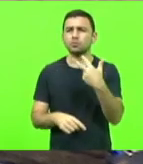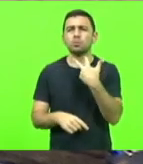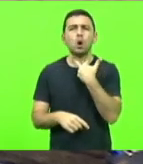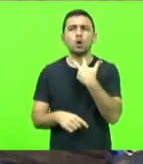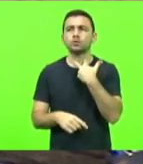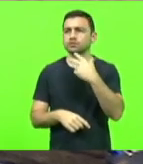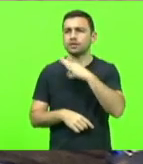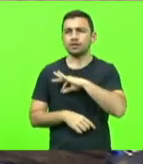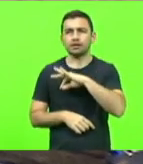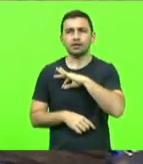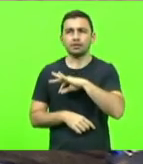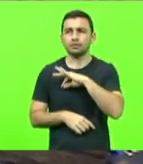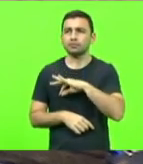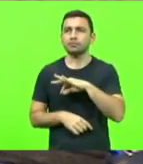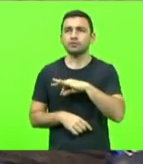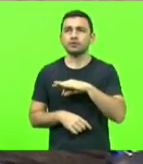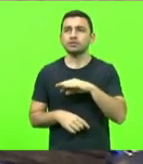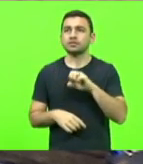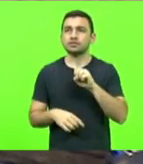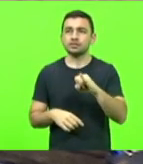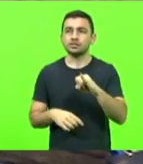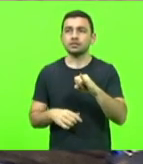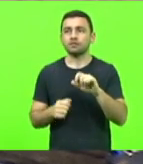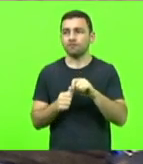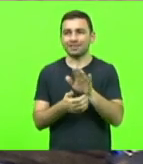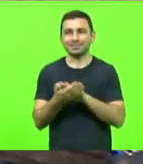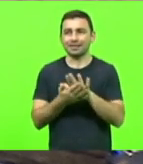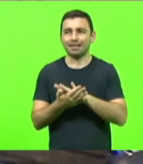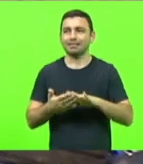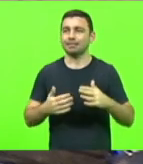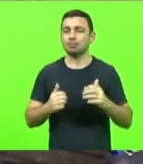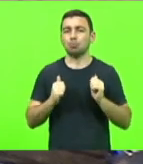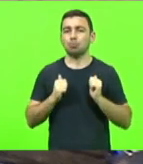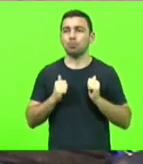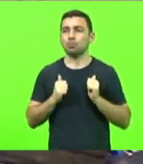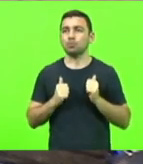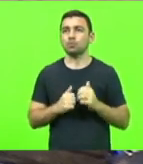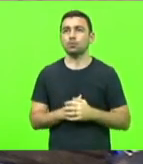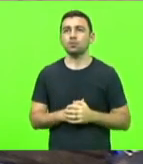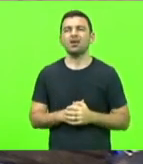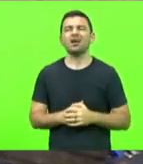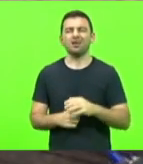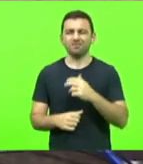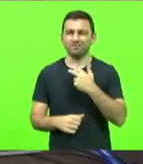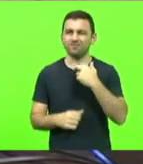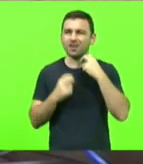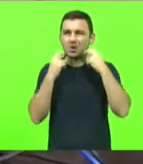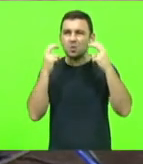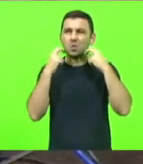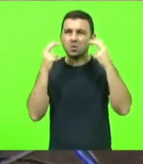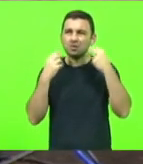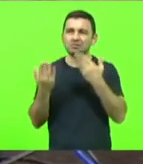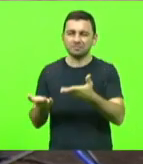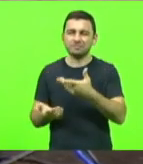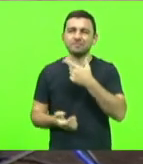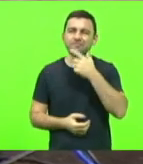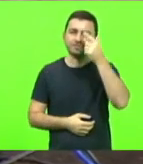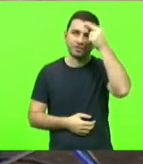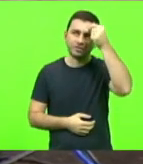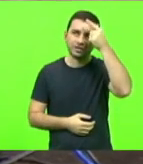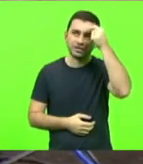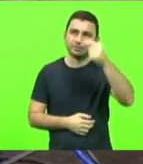salário deles enquanto estão fazendo nada. É uma vergonha essa universidade, é uma